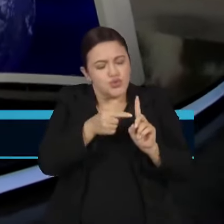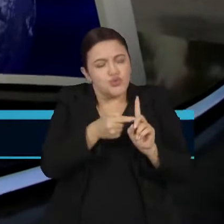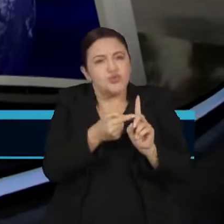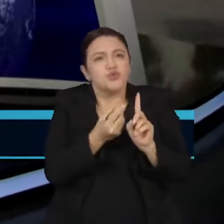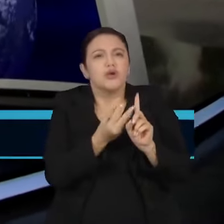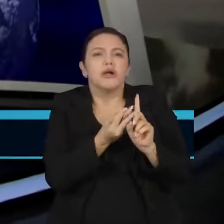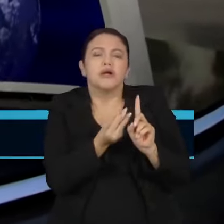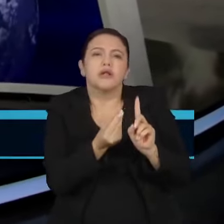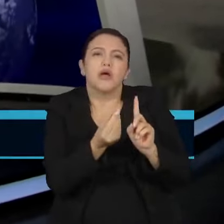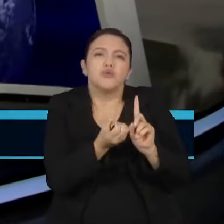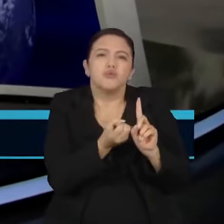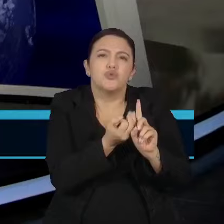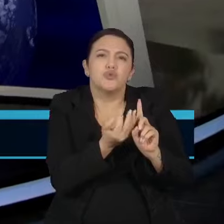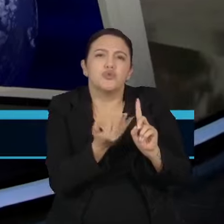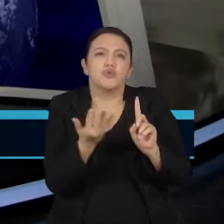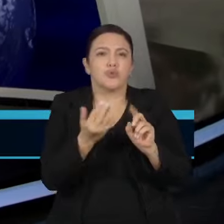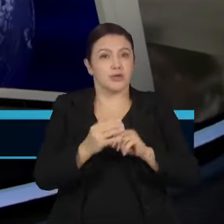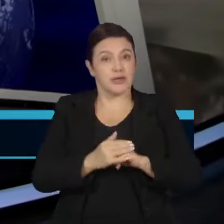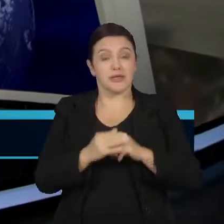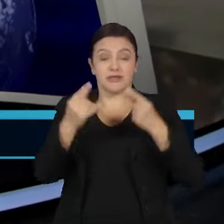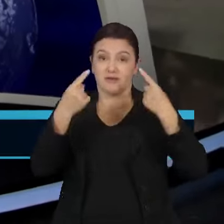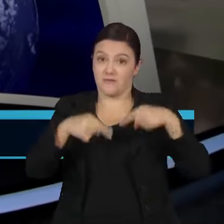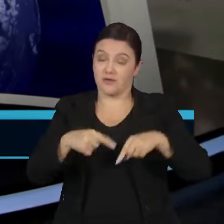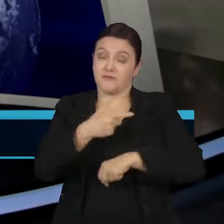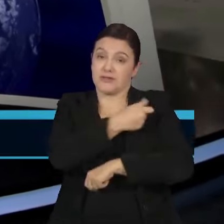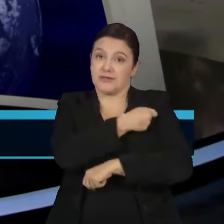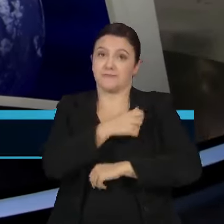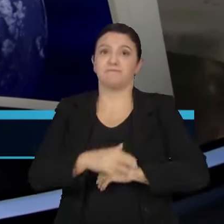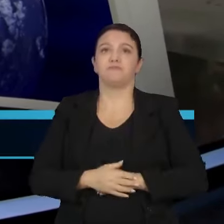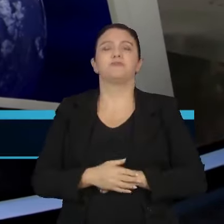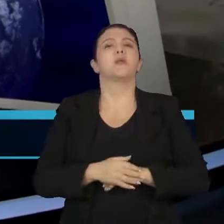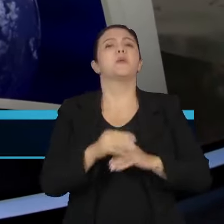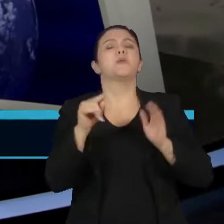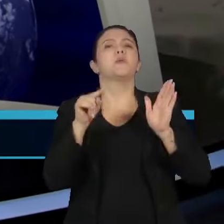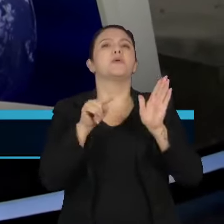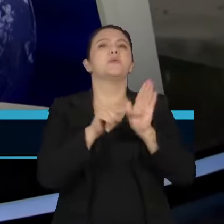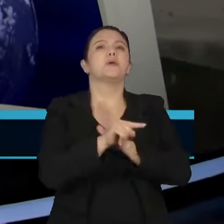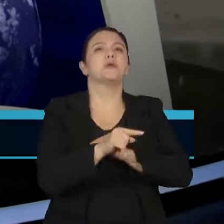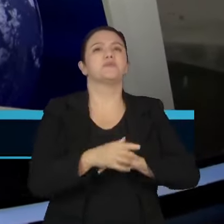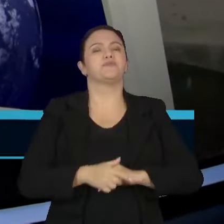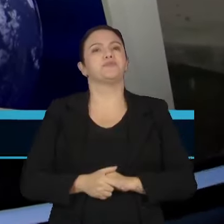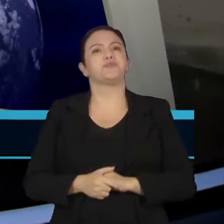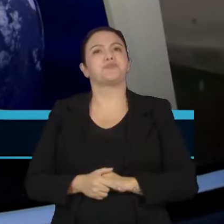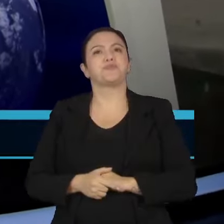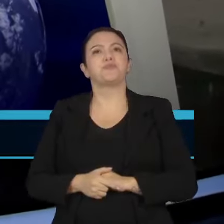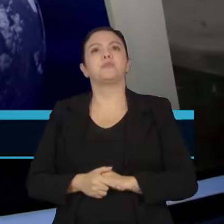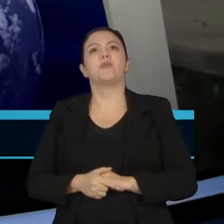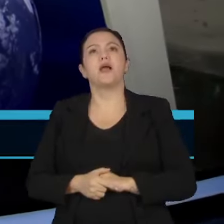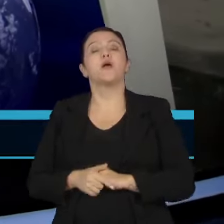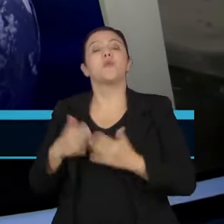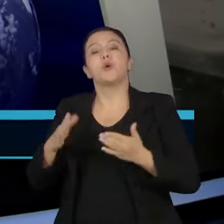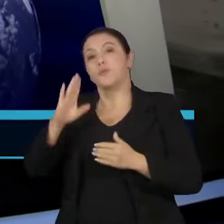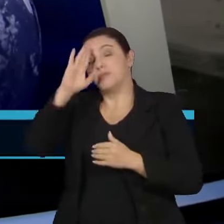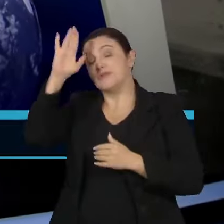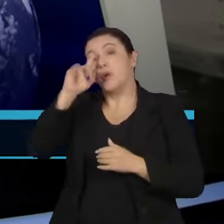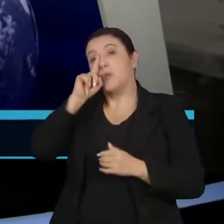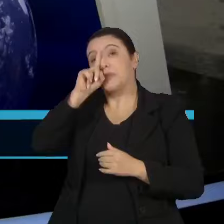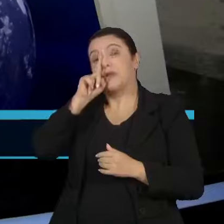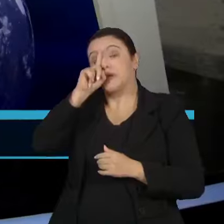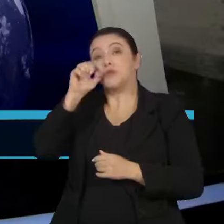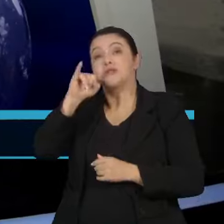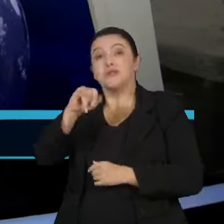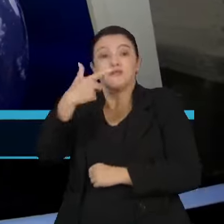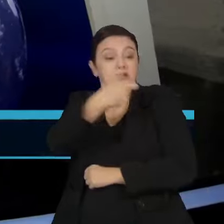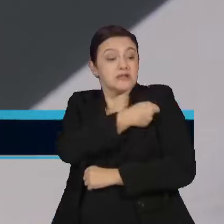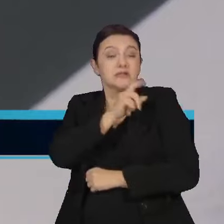desafiador para você fazer uma vacina. E quais são os principais riscos que as gestantes correm ao não se vacinarem contra a Covid,